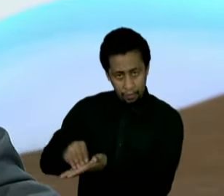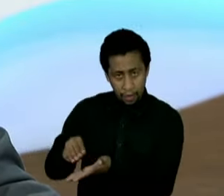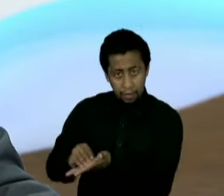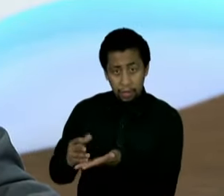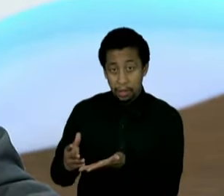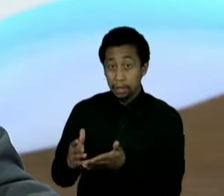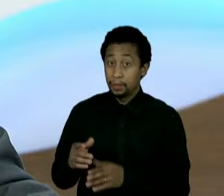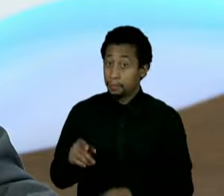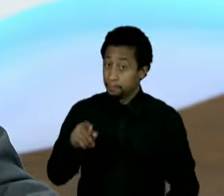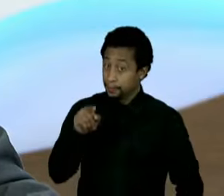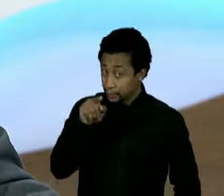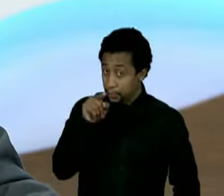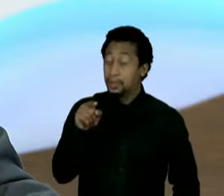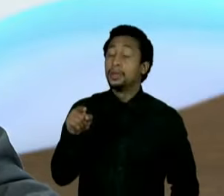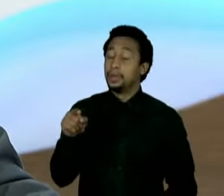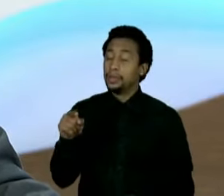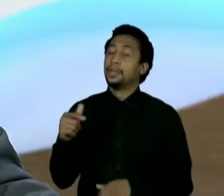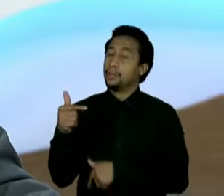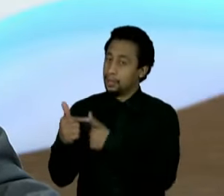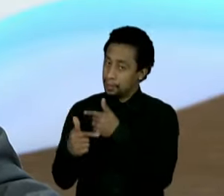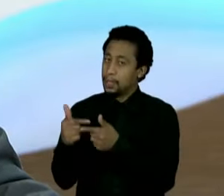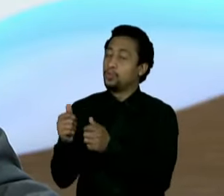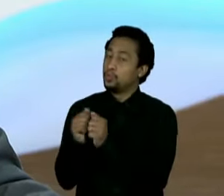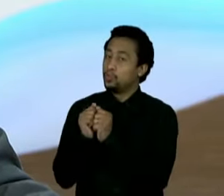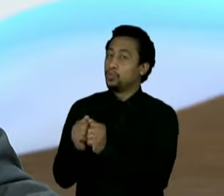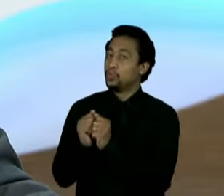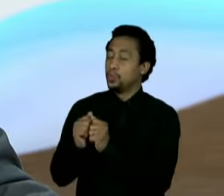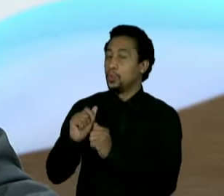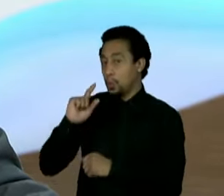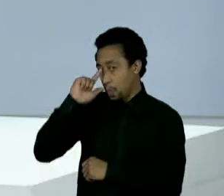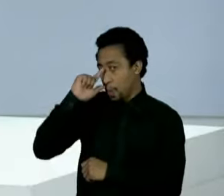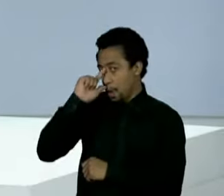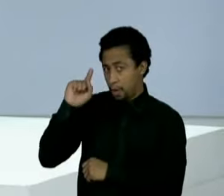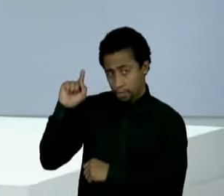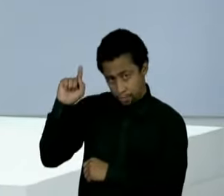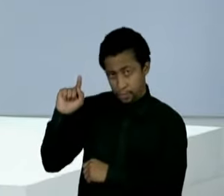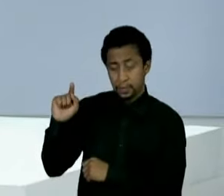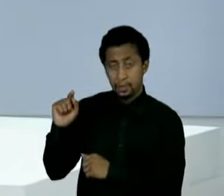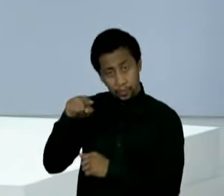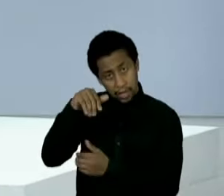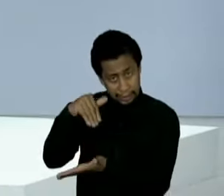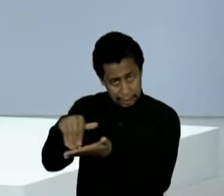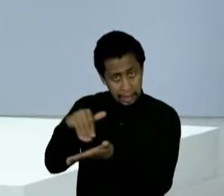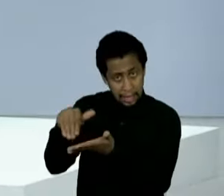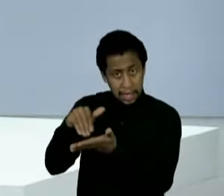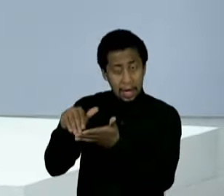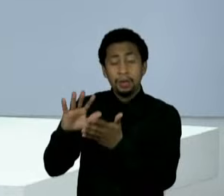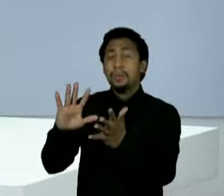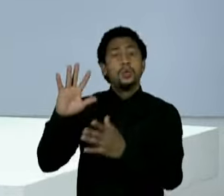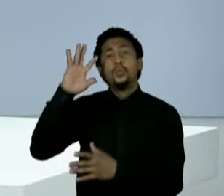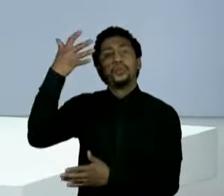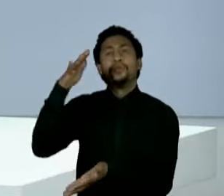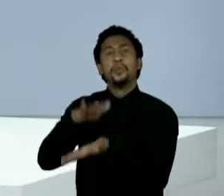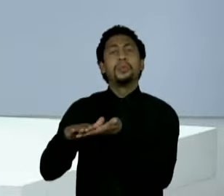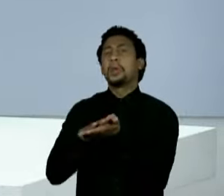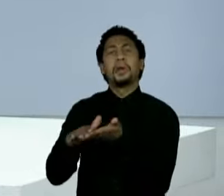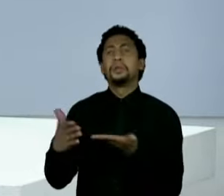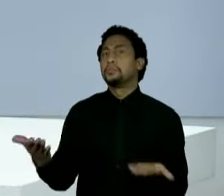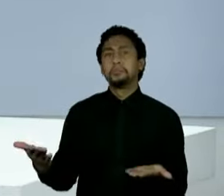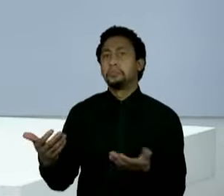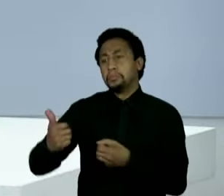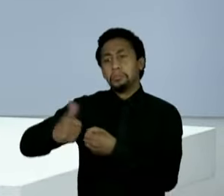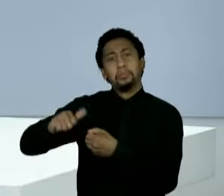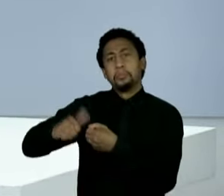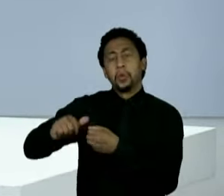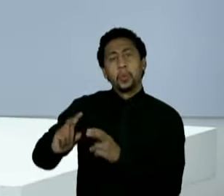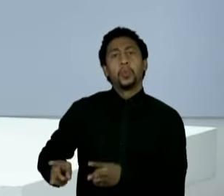governo do Geraldo Alckmin, como vice-governador e secretário. Foi um governo que passou e não acabou com esse problema, Dois